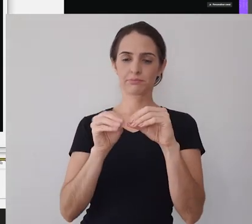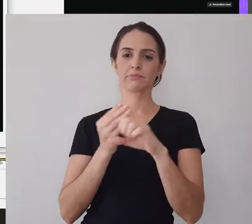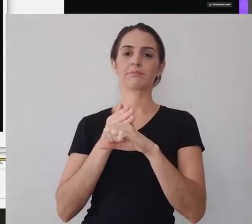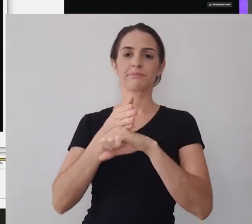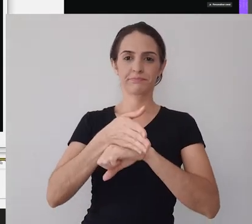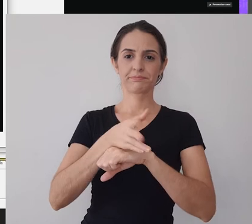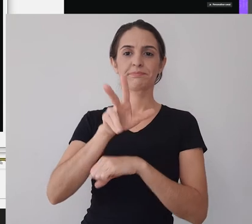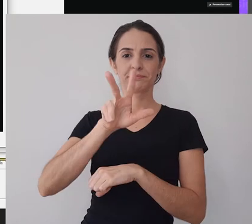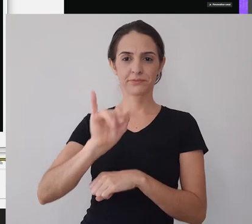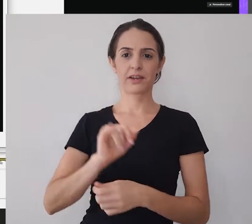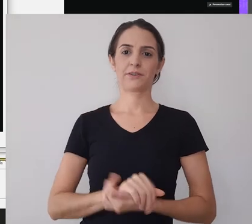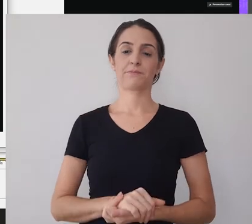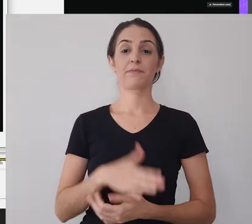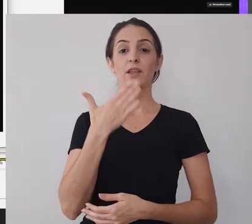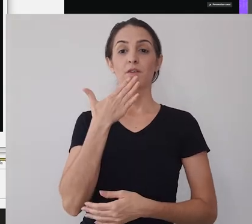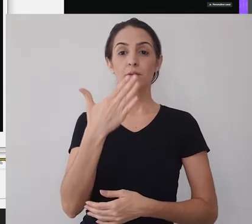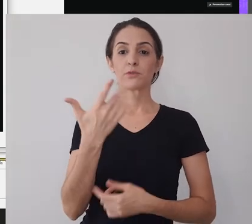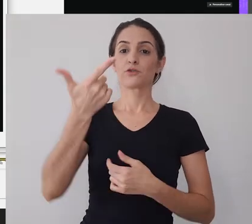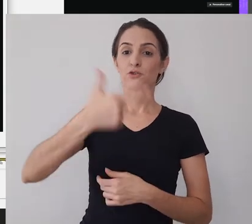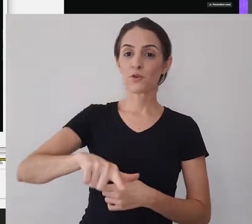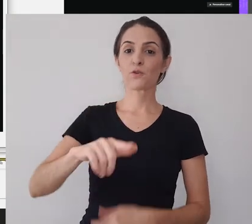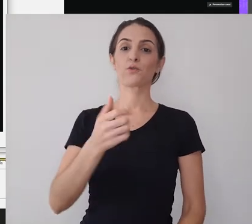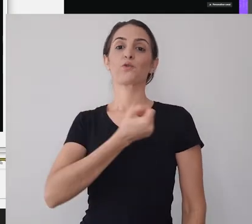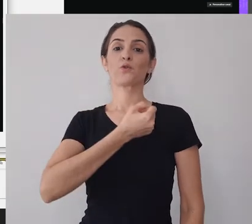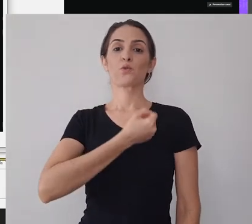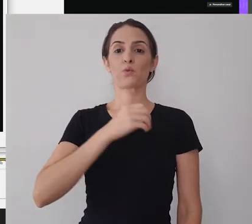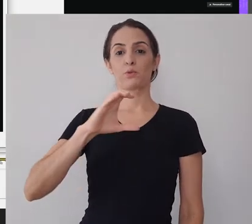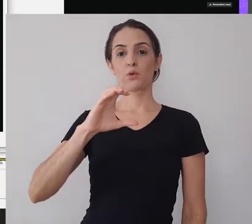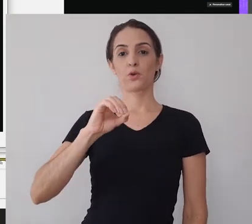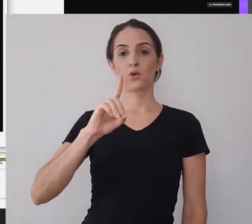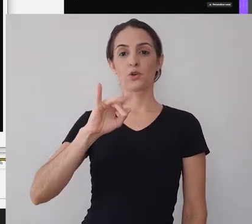Mais uma vez, possivelmente, ele vai te pedir a confirmação por um código.